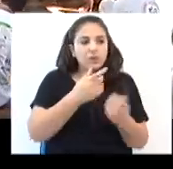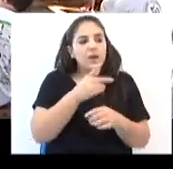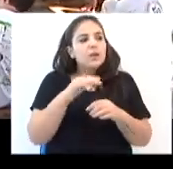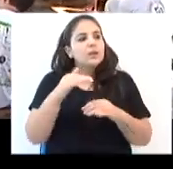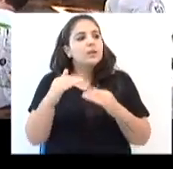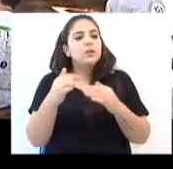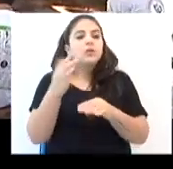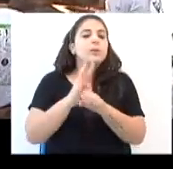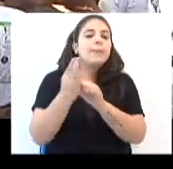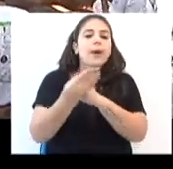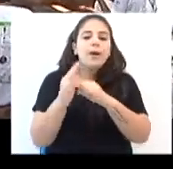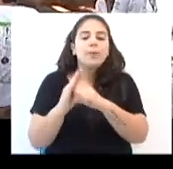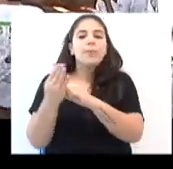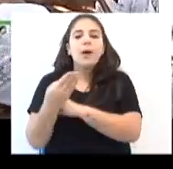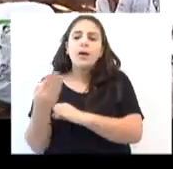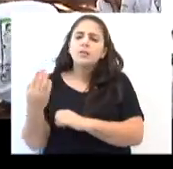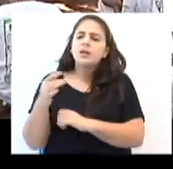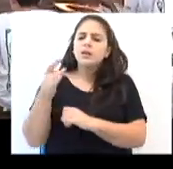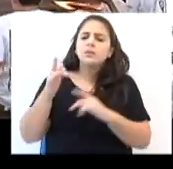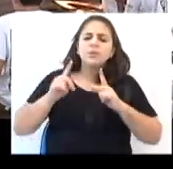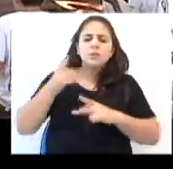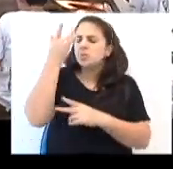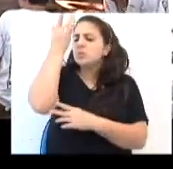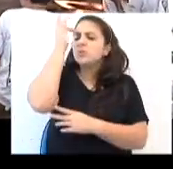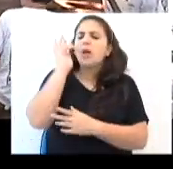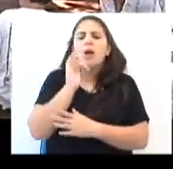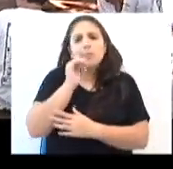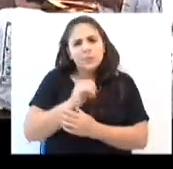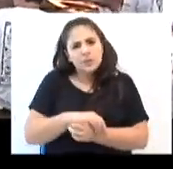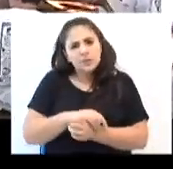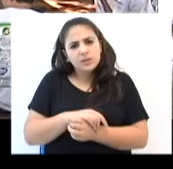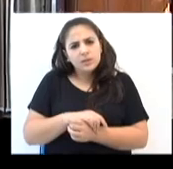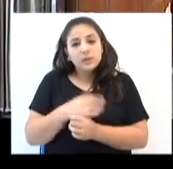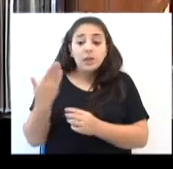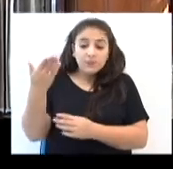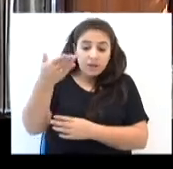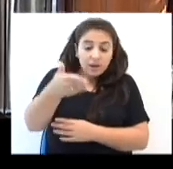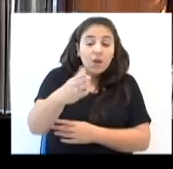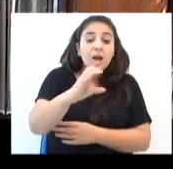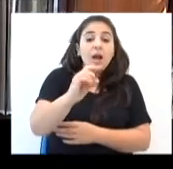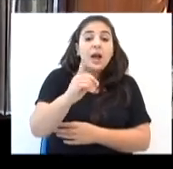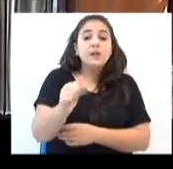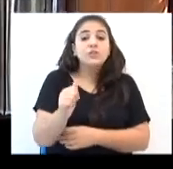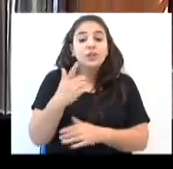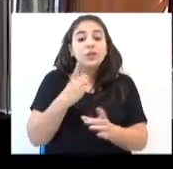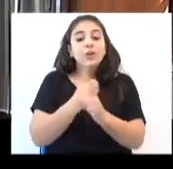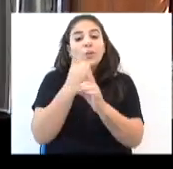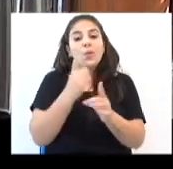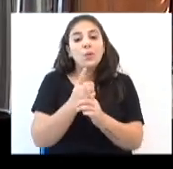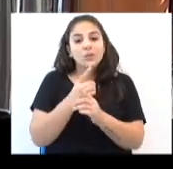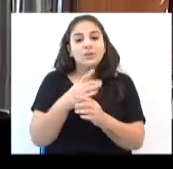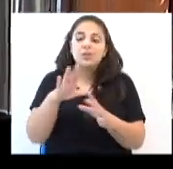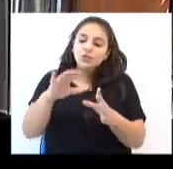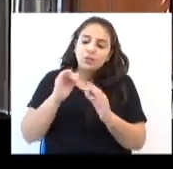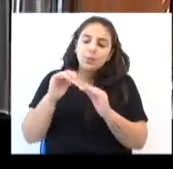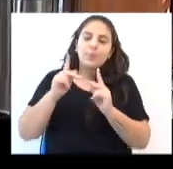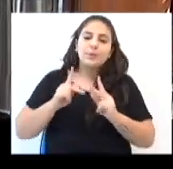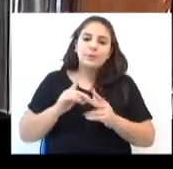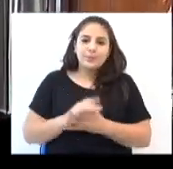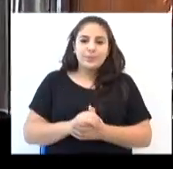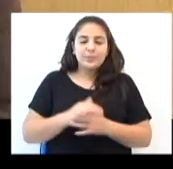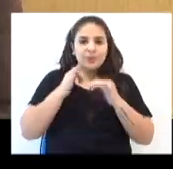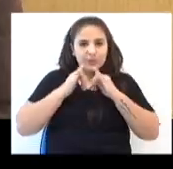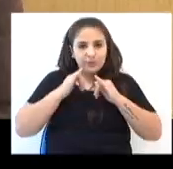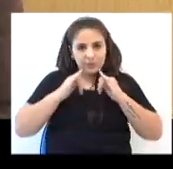crianças ou aquelas famílias que já nem se lembram, acham, ah, será que eu posso? O Cadio Único vai ao encontro e resgata essa